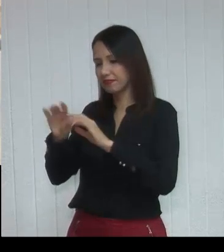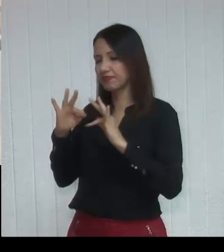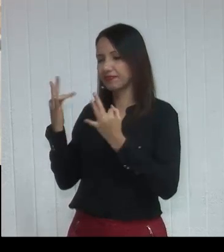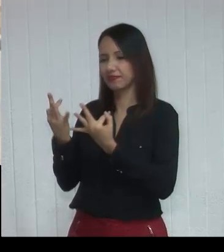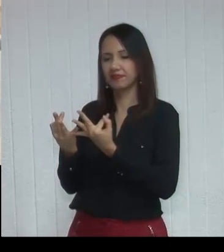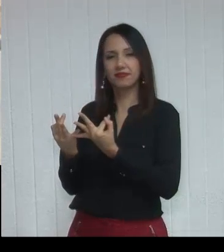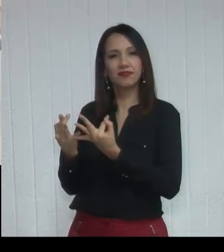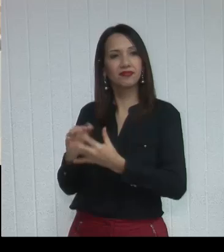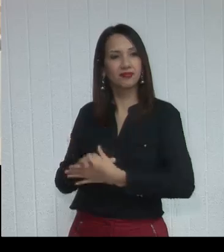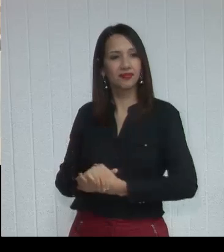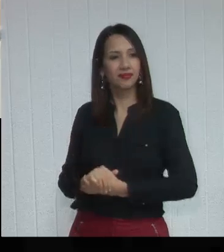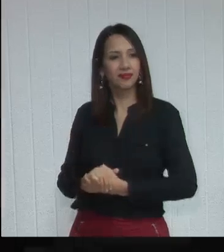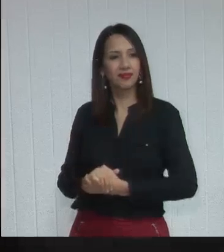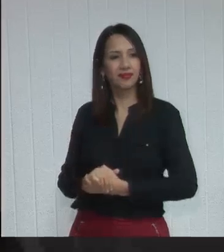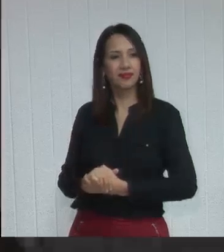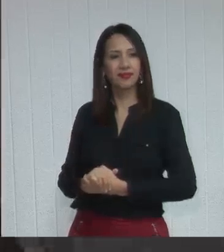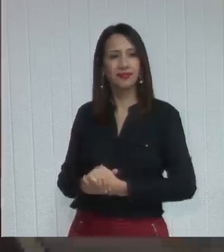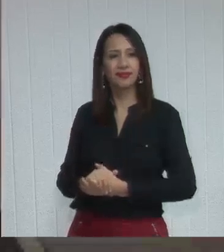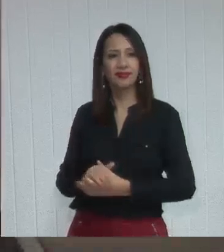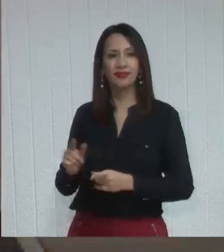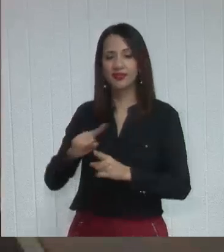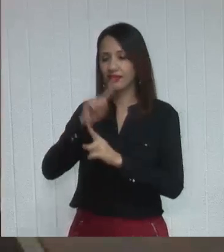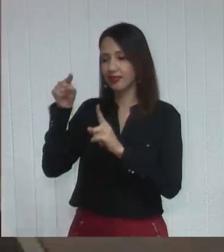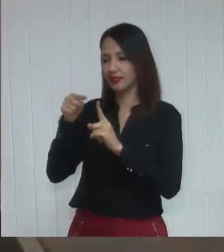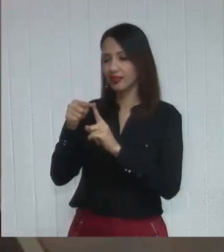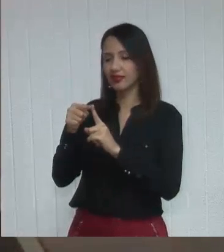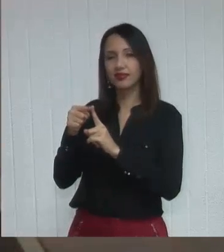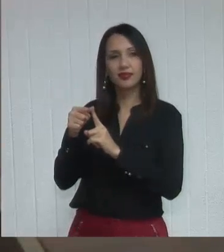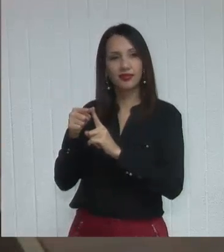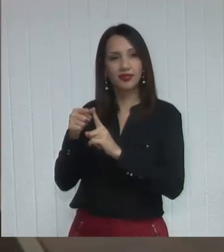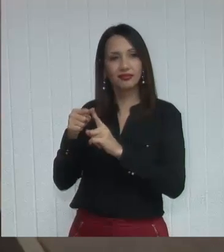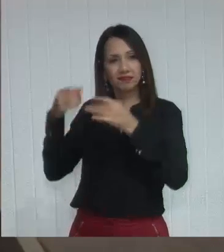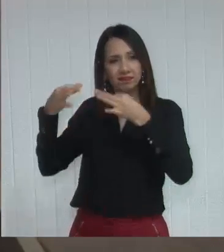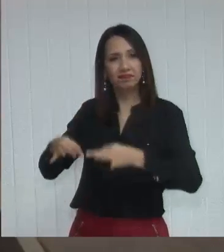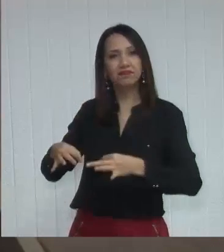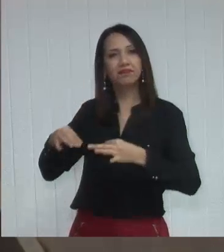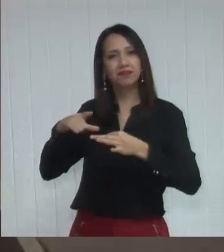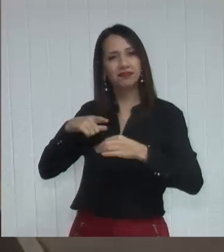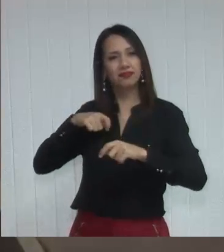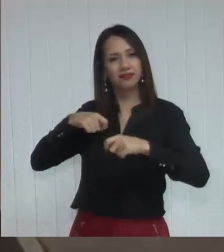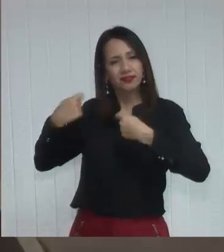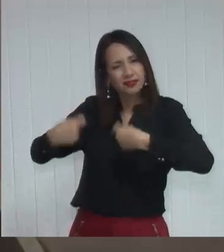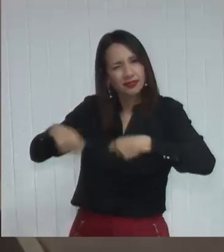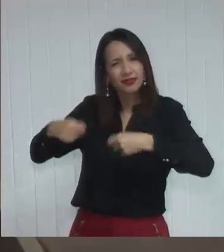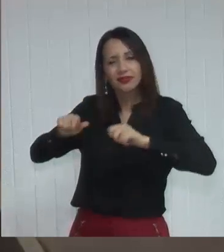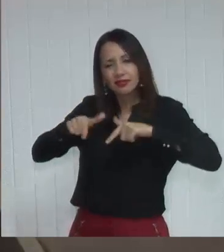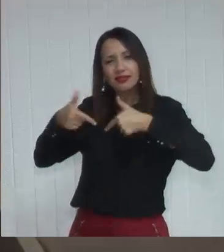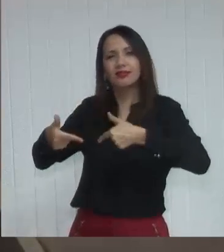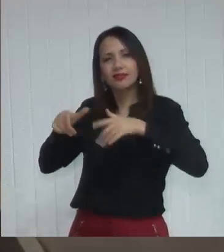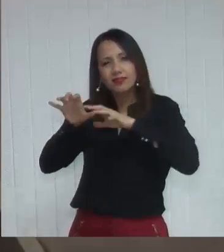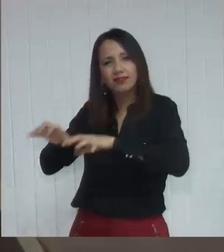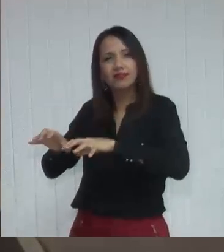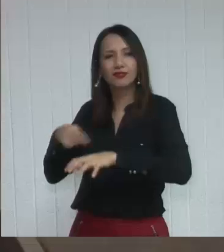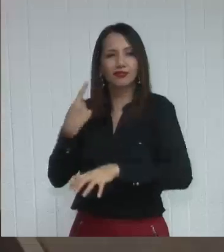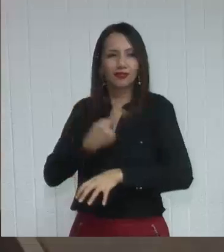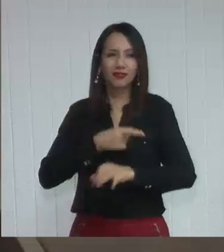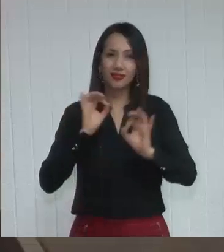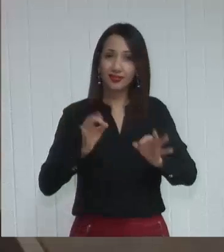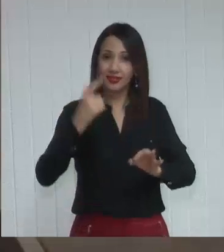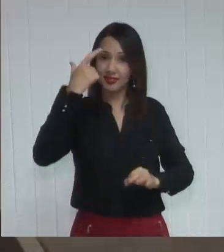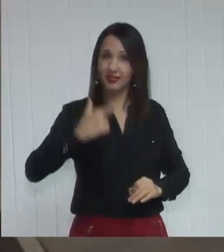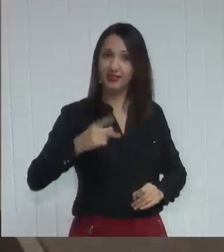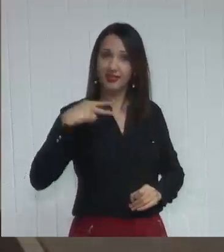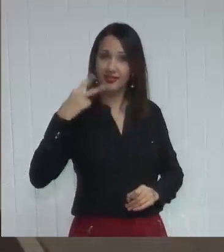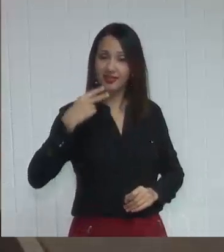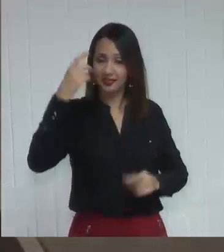atingir onde está precisando, Marquinhos Ferraz. Então, com certeza, e nós estamos aqui como vereadores,